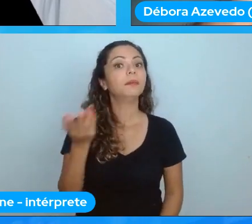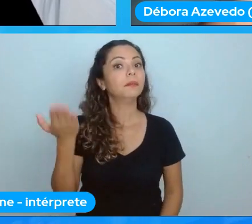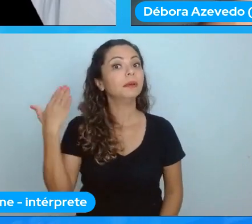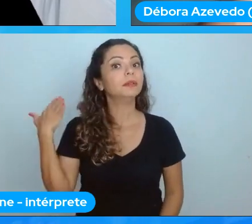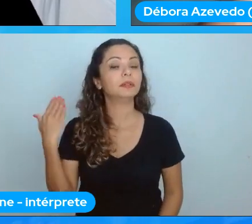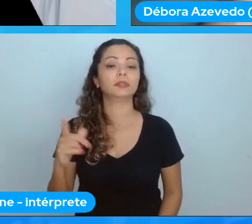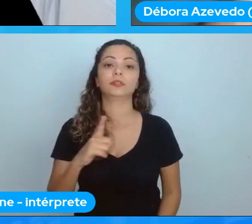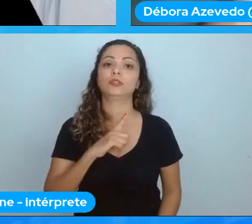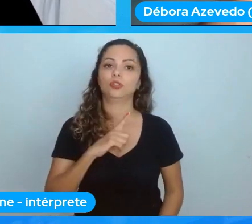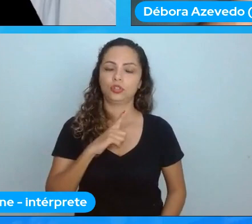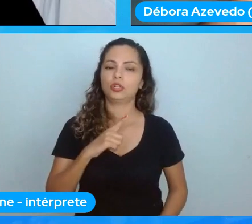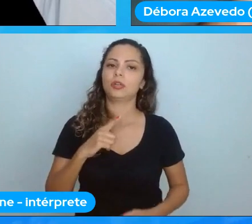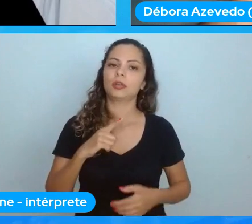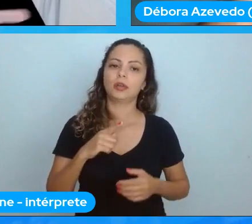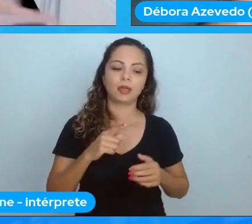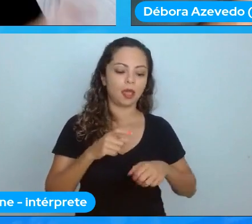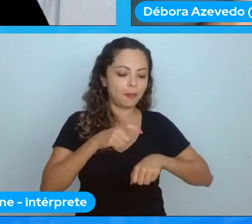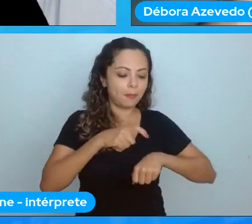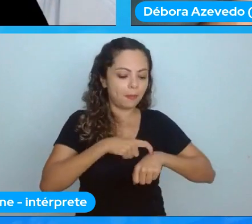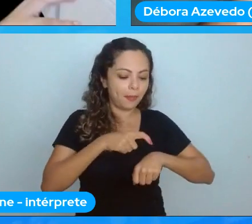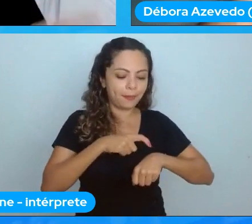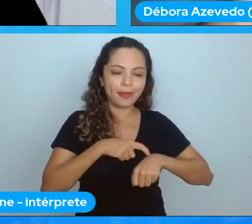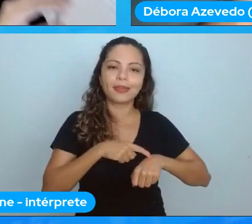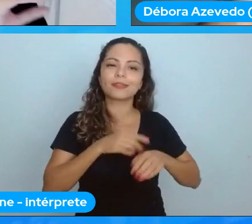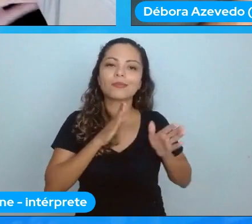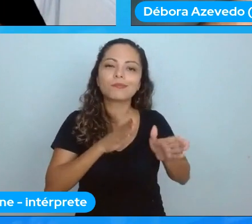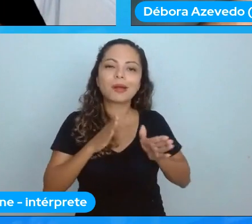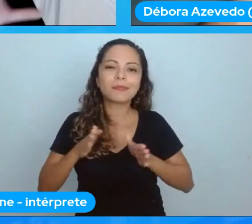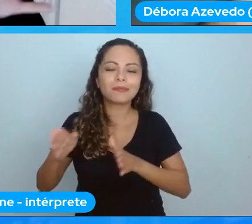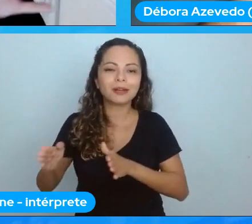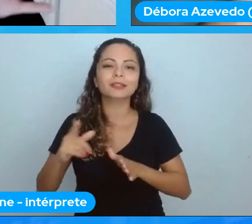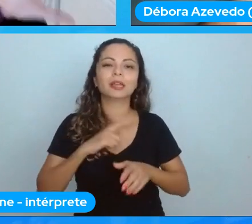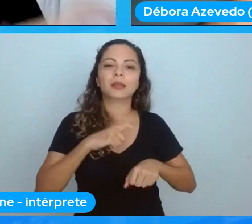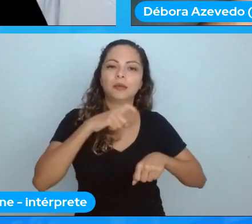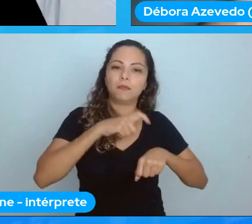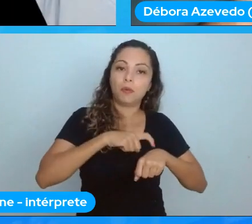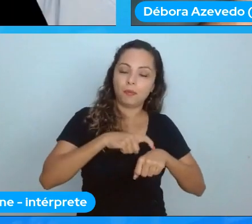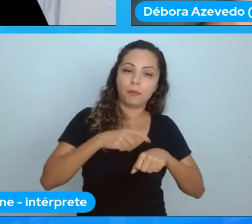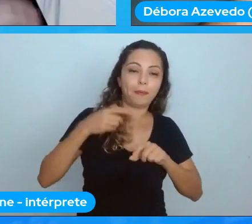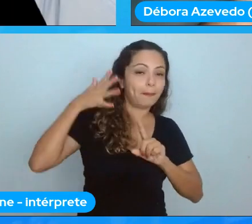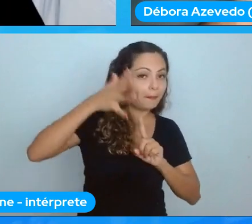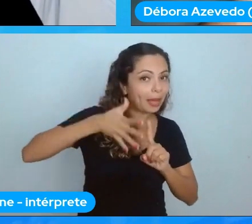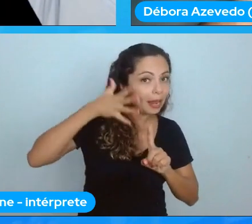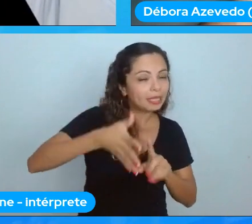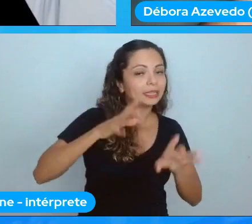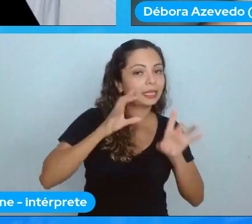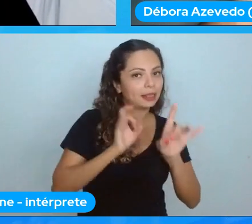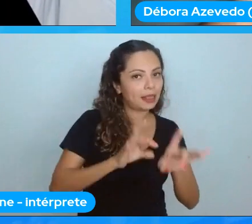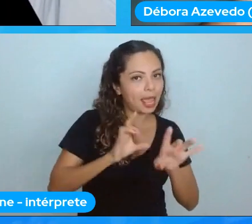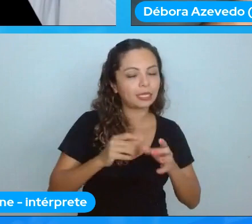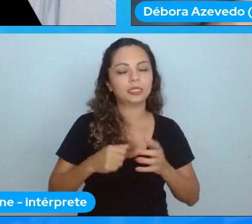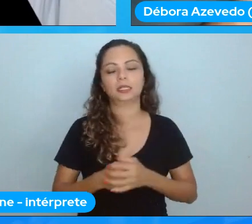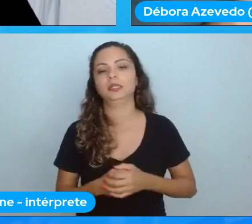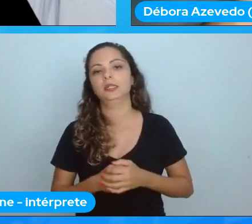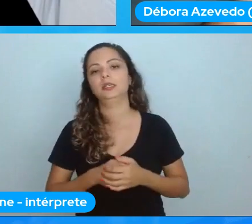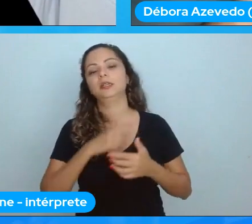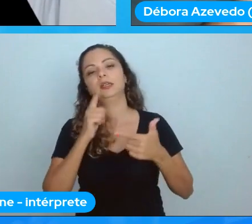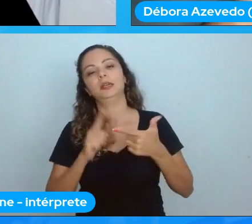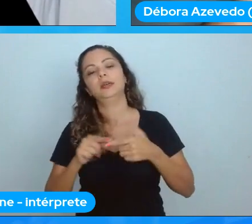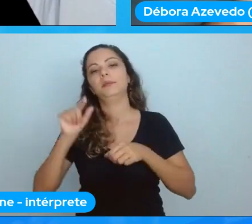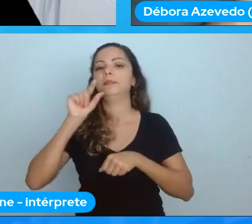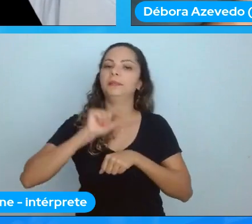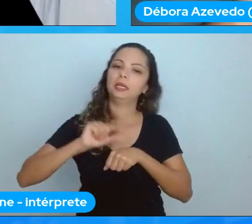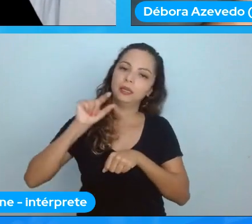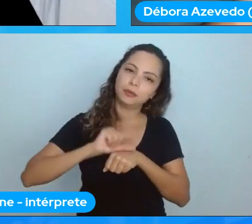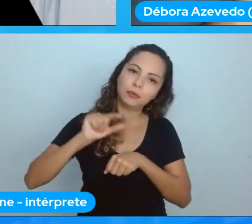momentos de conversa então a gente tinha uma palestra técnica a gente tinha um minicurso e na outra metade a gente tinha uma roda de